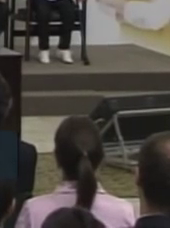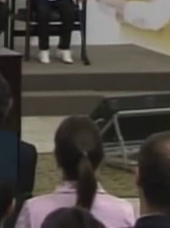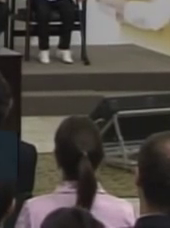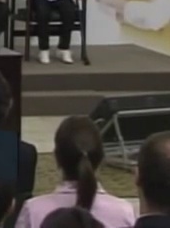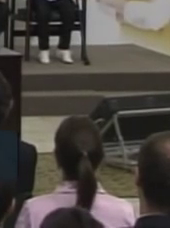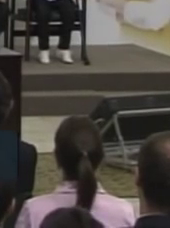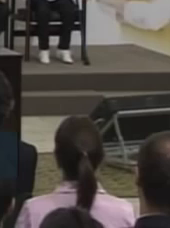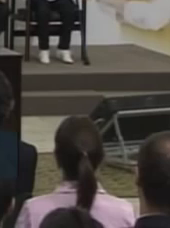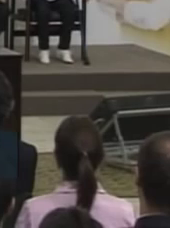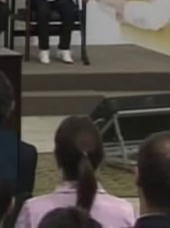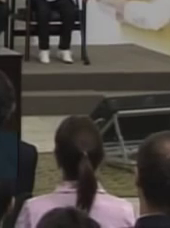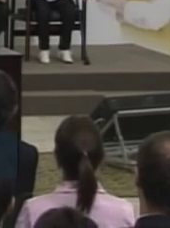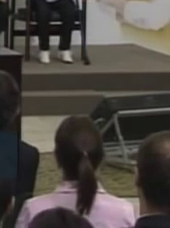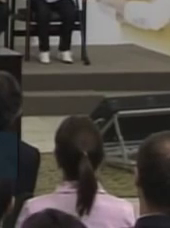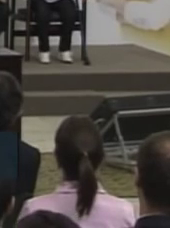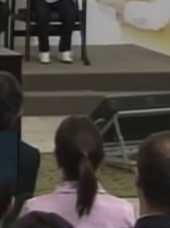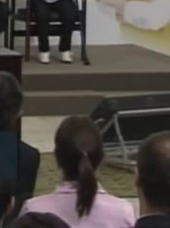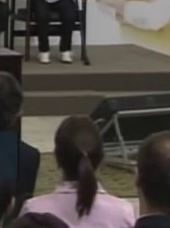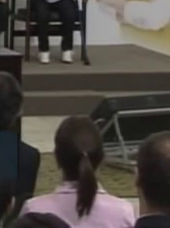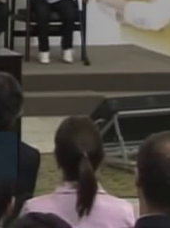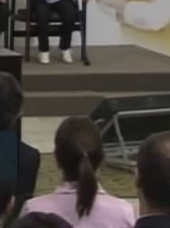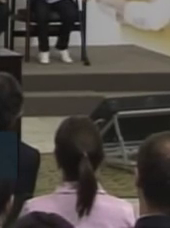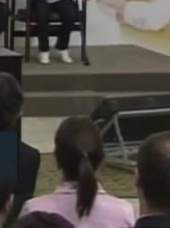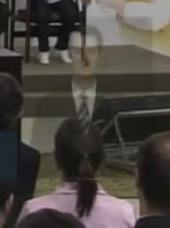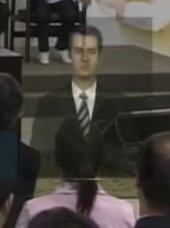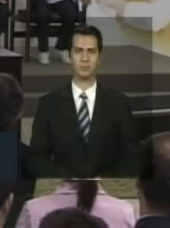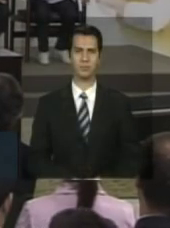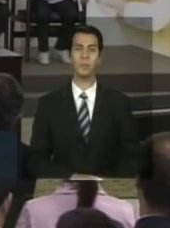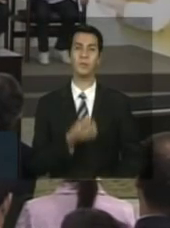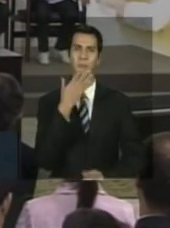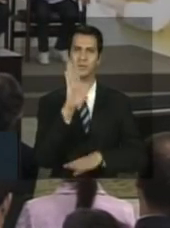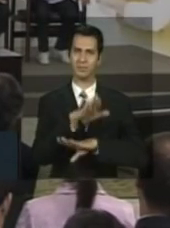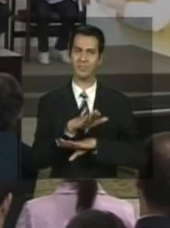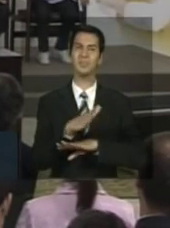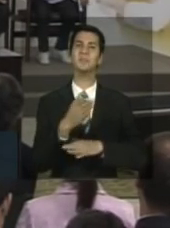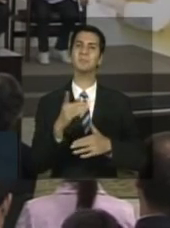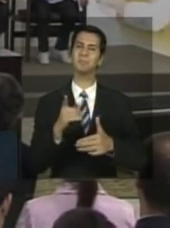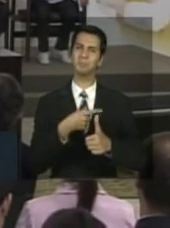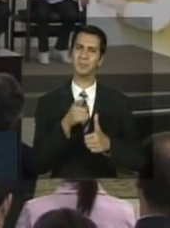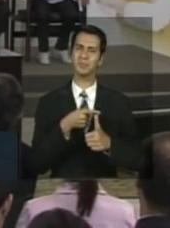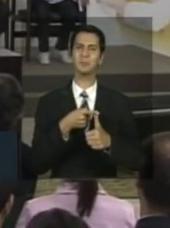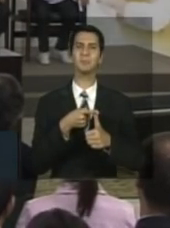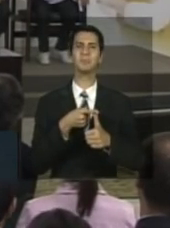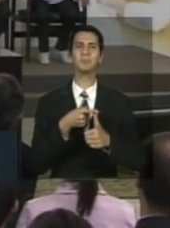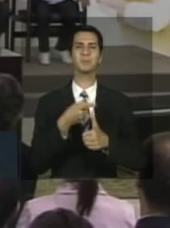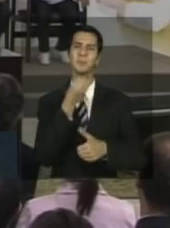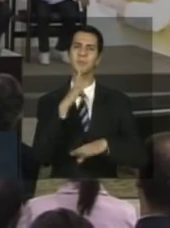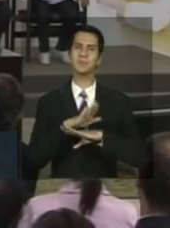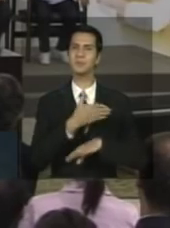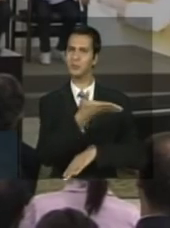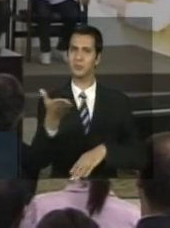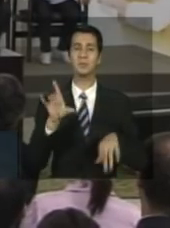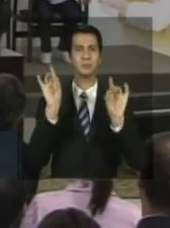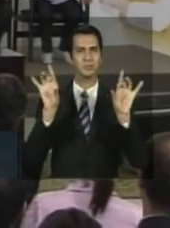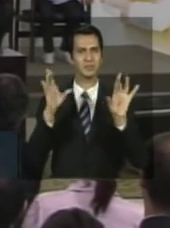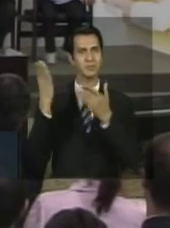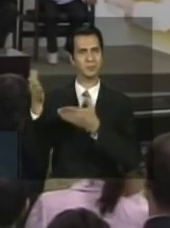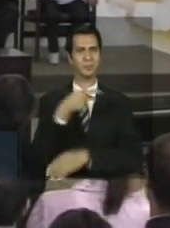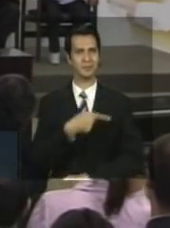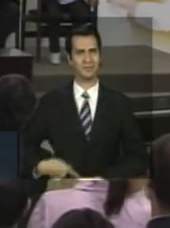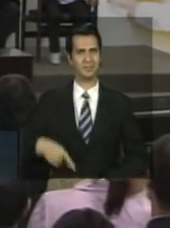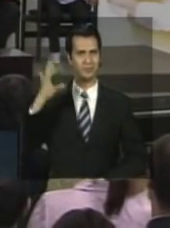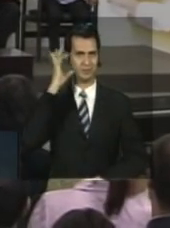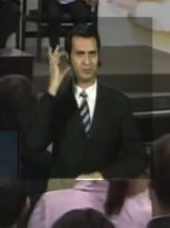Boa tarde. A todos presentes, em especial, a nossa presidenta,